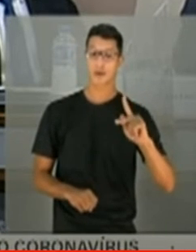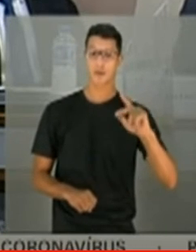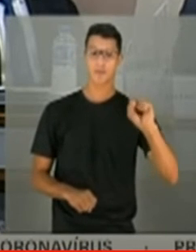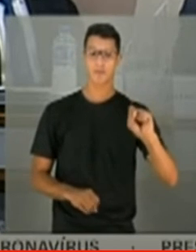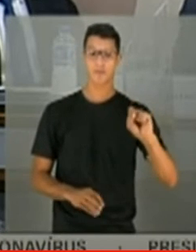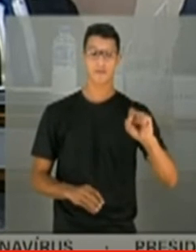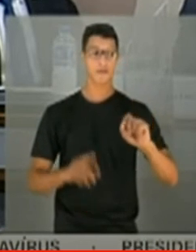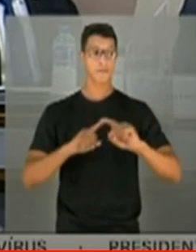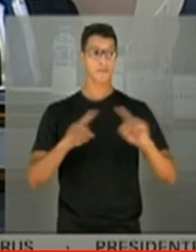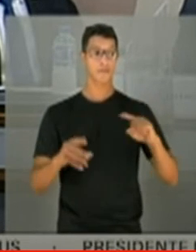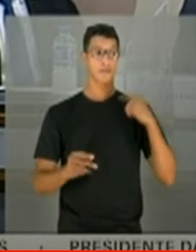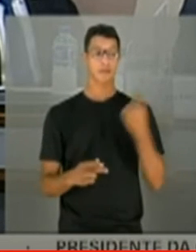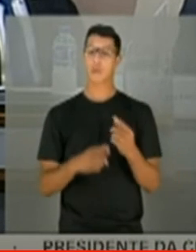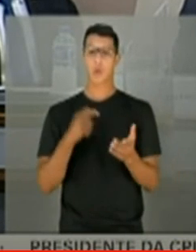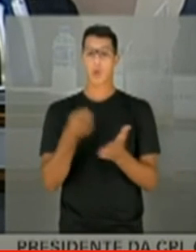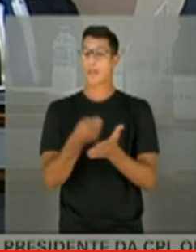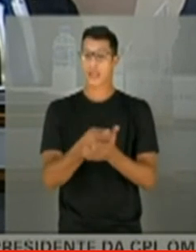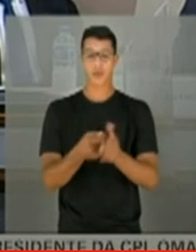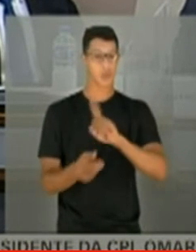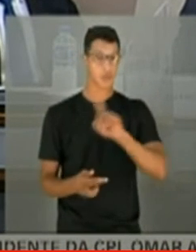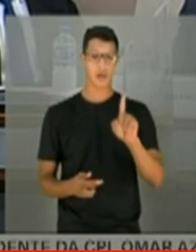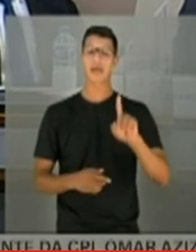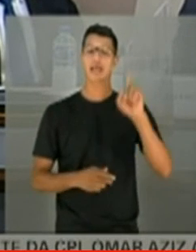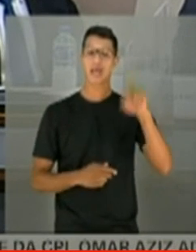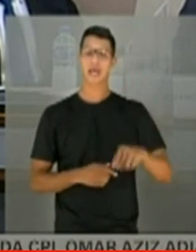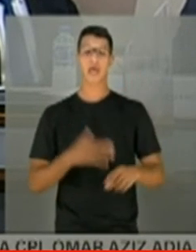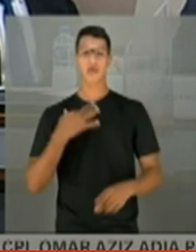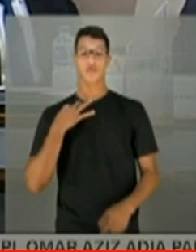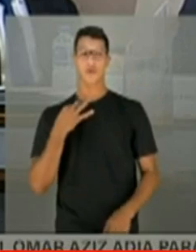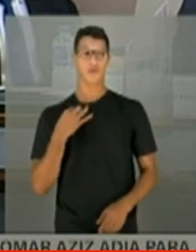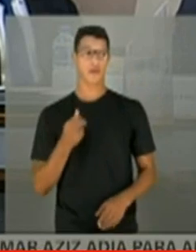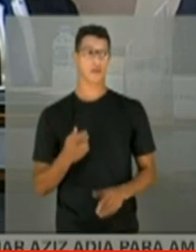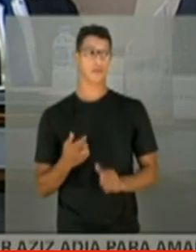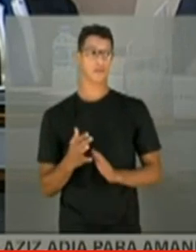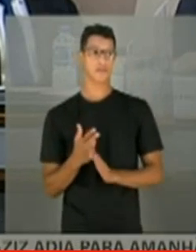Sim, mas ele não era obrigatório, ele era voluntário.